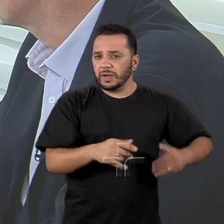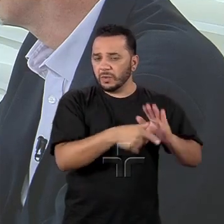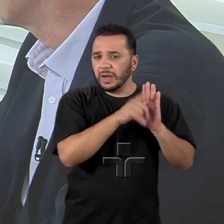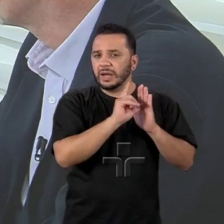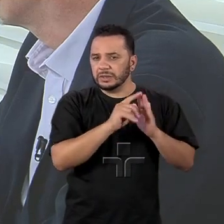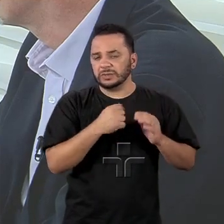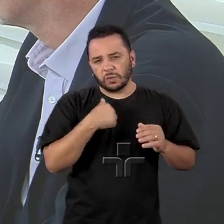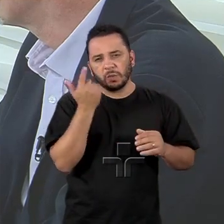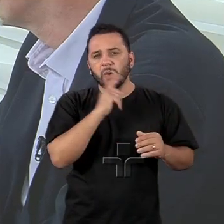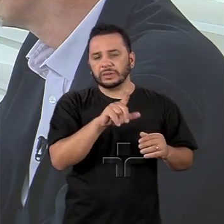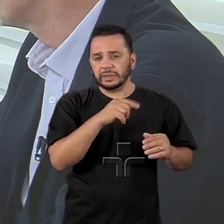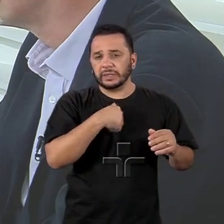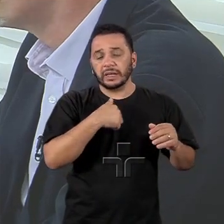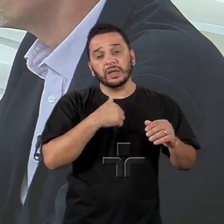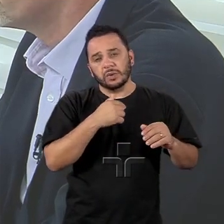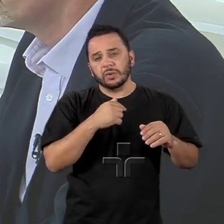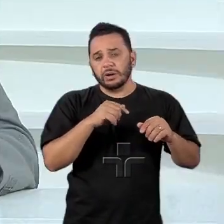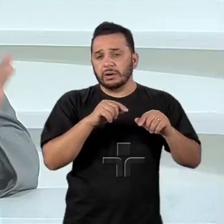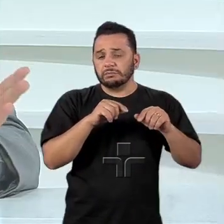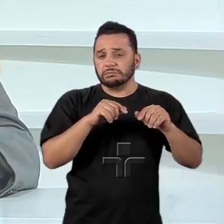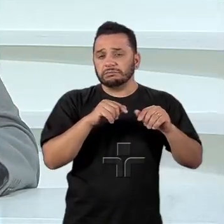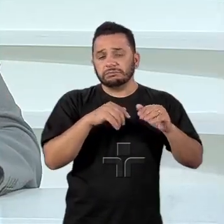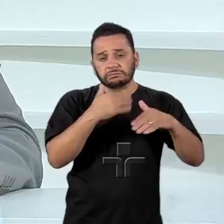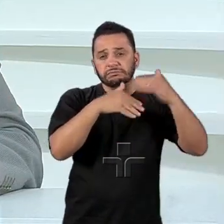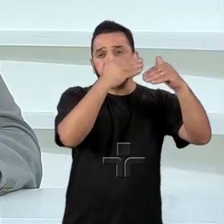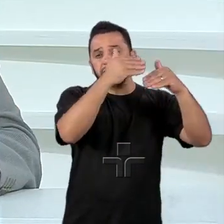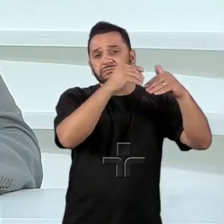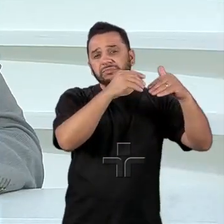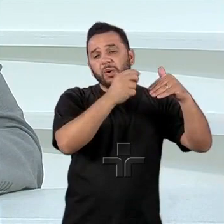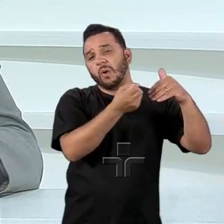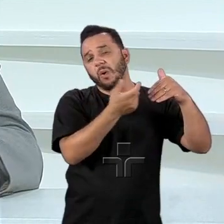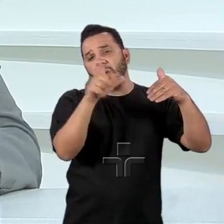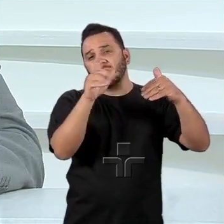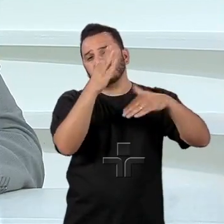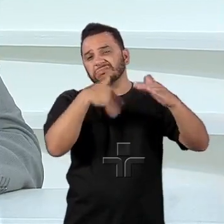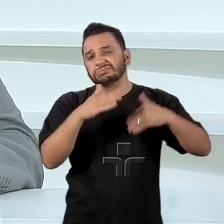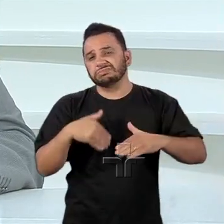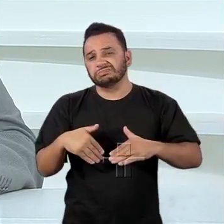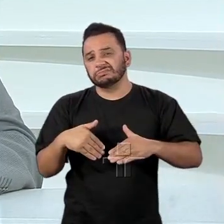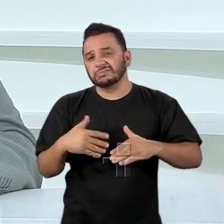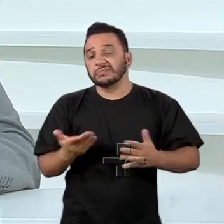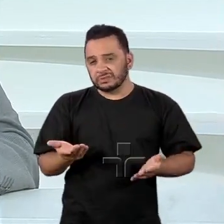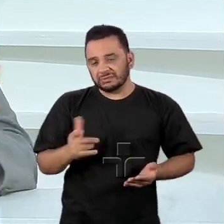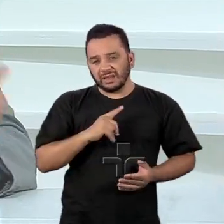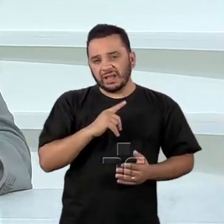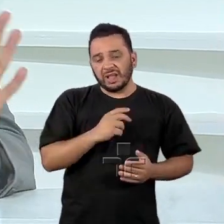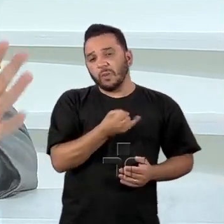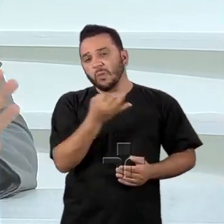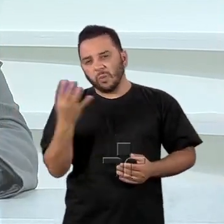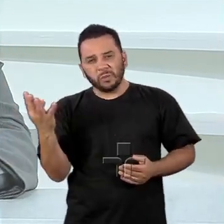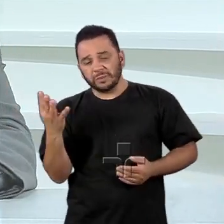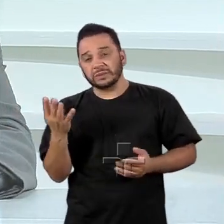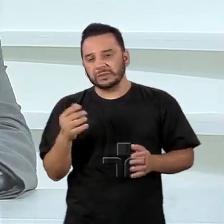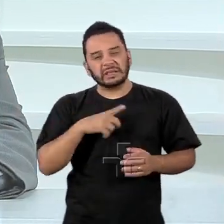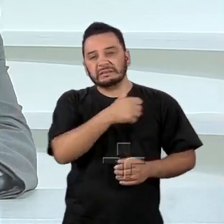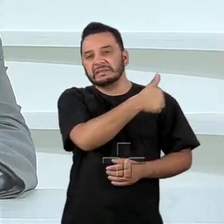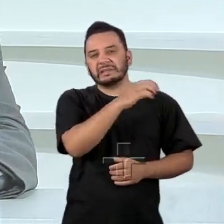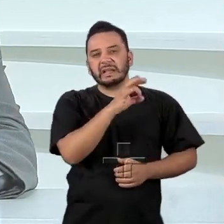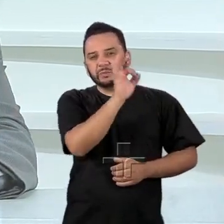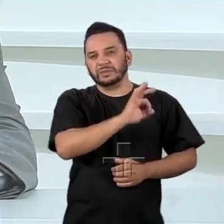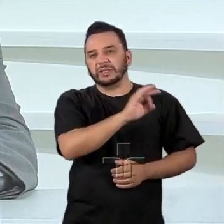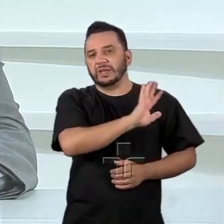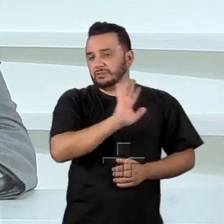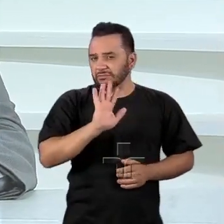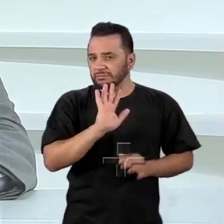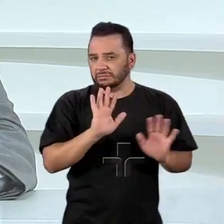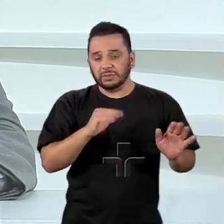sucesso, podemos dizer assim. Algumas coisas não deram muito certo, outras podem ter funcionado melhor. Acho que não é a avaliação dos